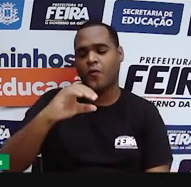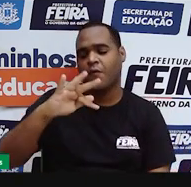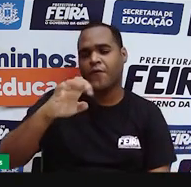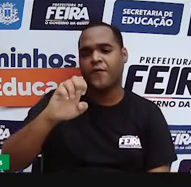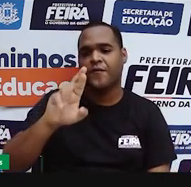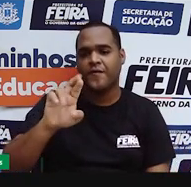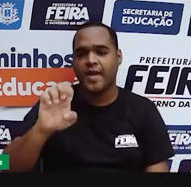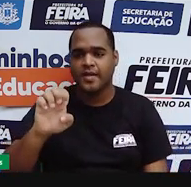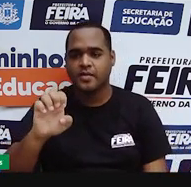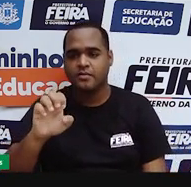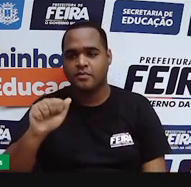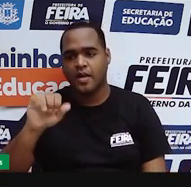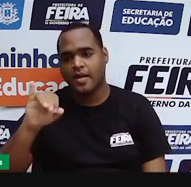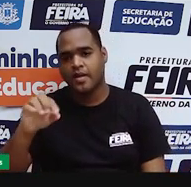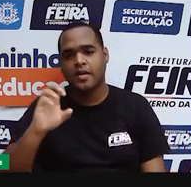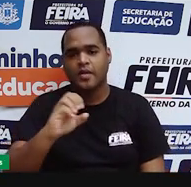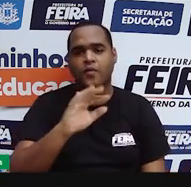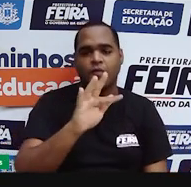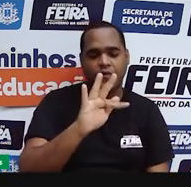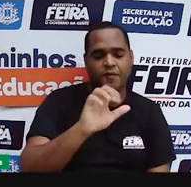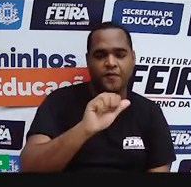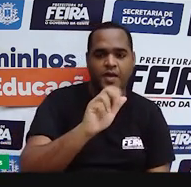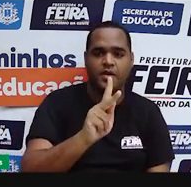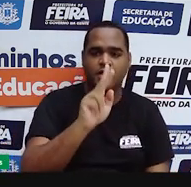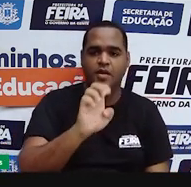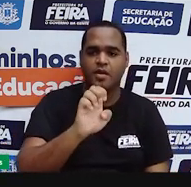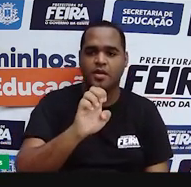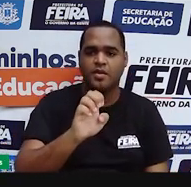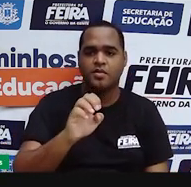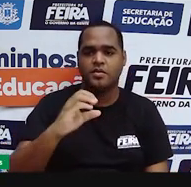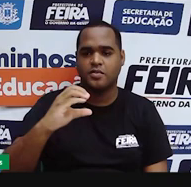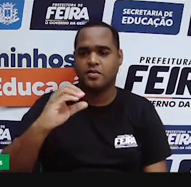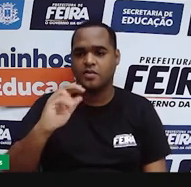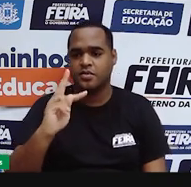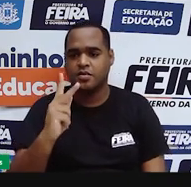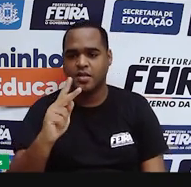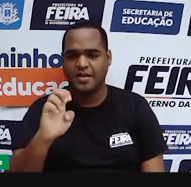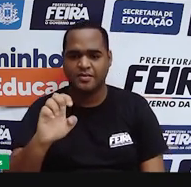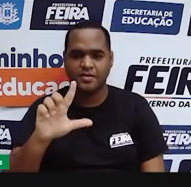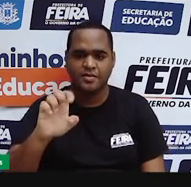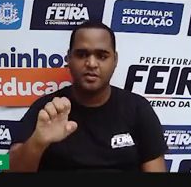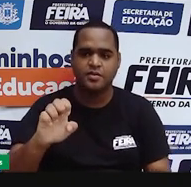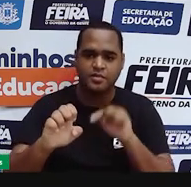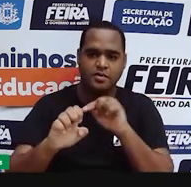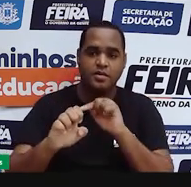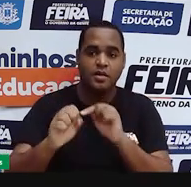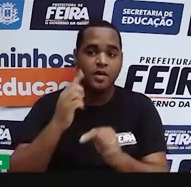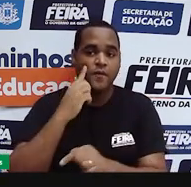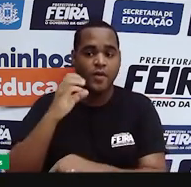Eu vou clicar nos dois para vocês verem como é que ele funciona. Vou primeiro aqui no Confere Aí.